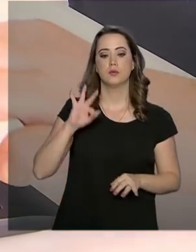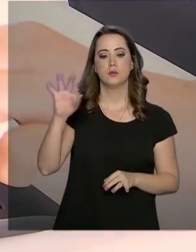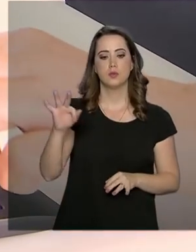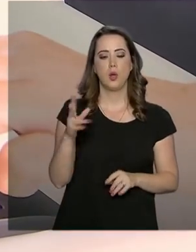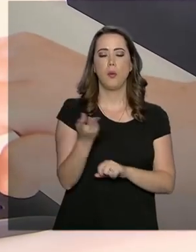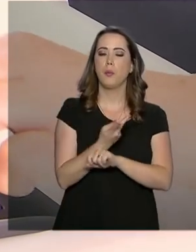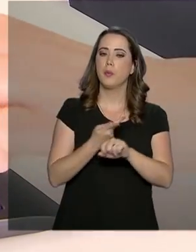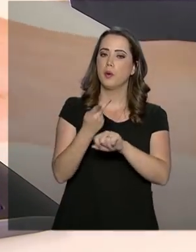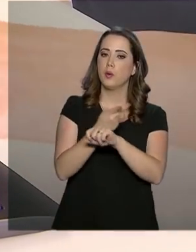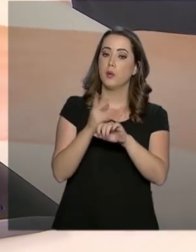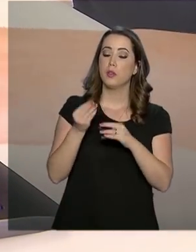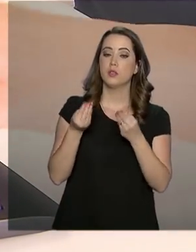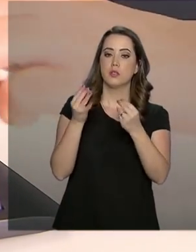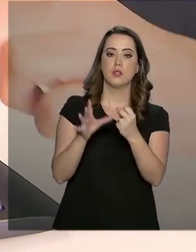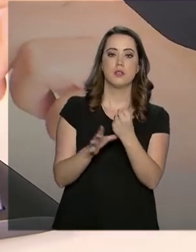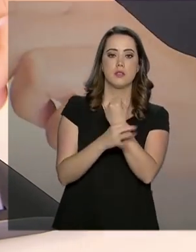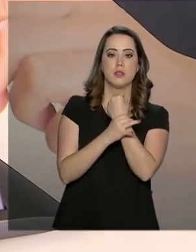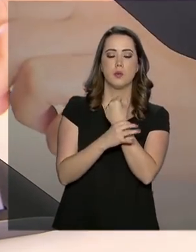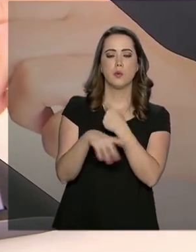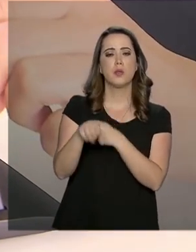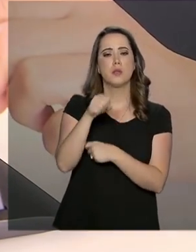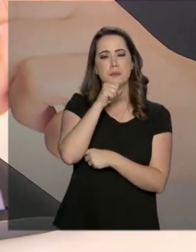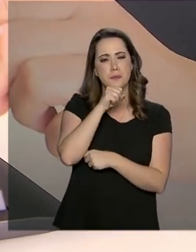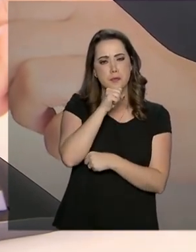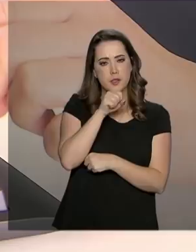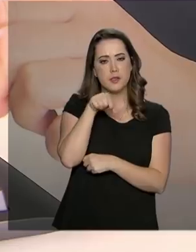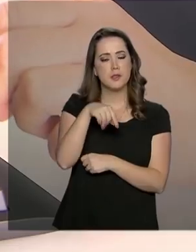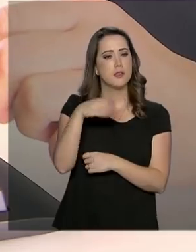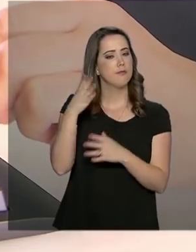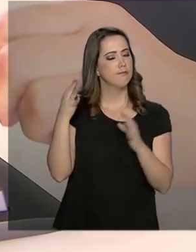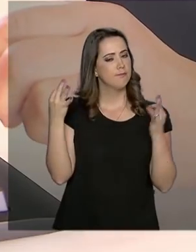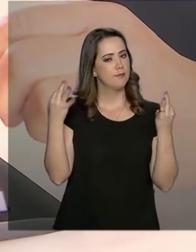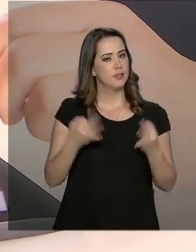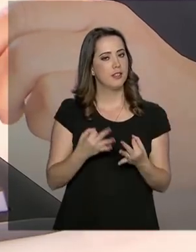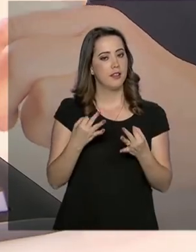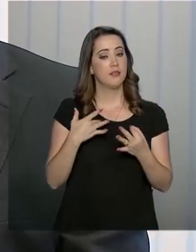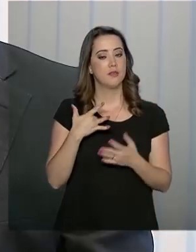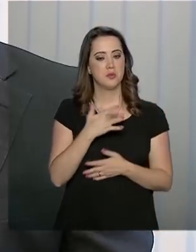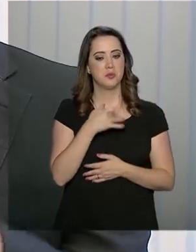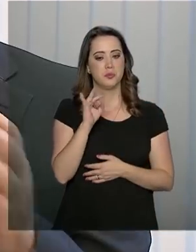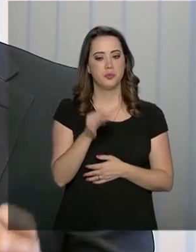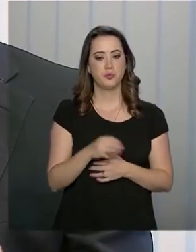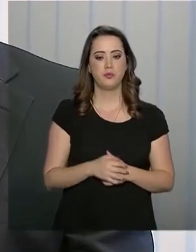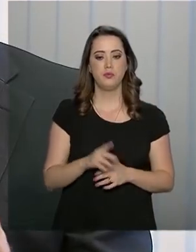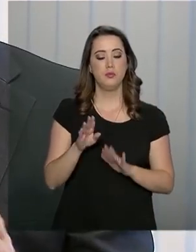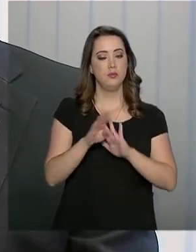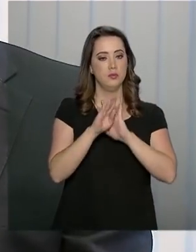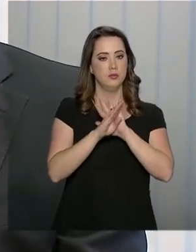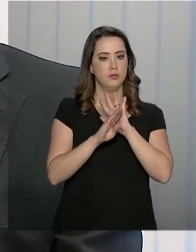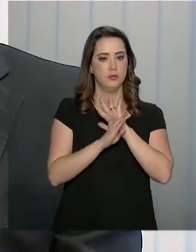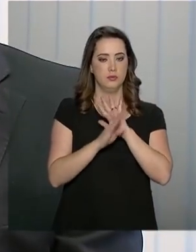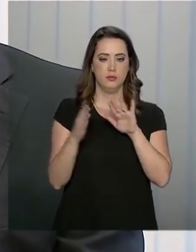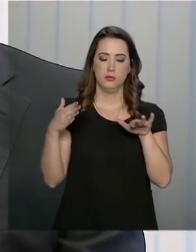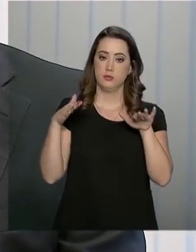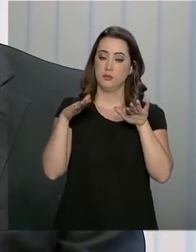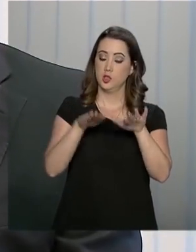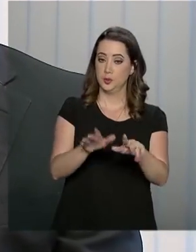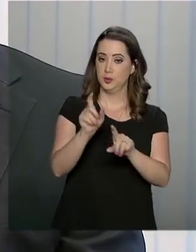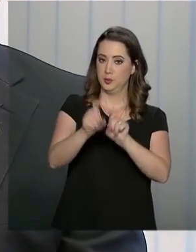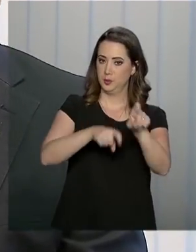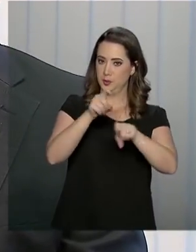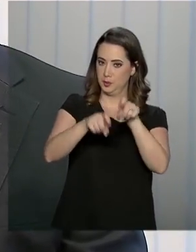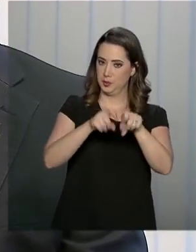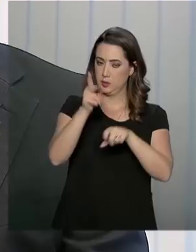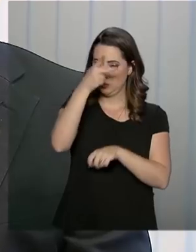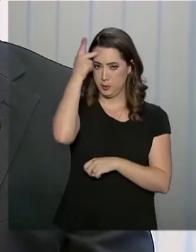que busca assegurar um envelhecimento ativo e saudável. É um programa que vai fazer a inclusão digital da